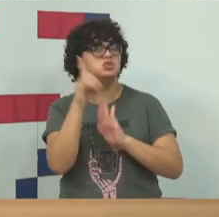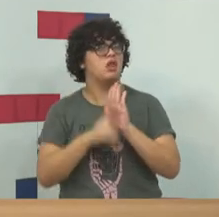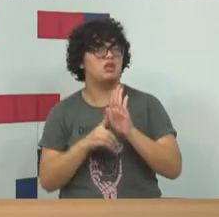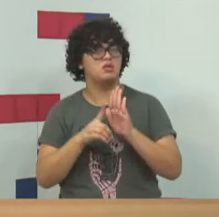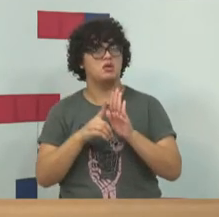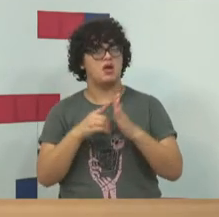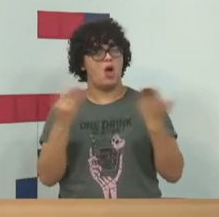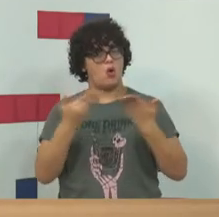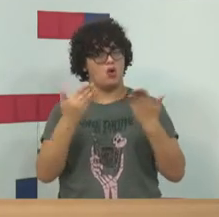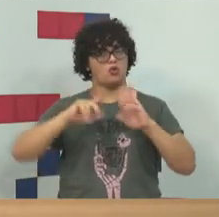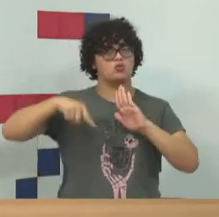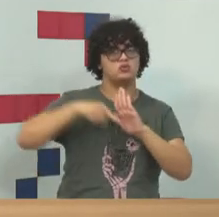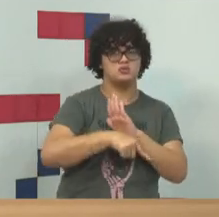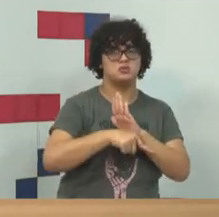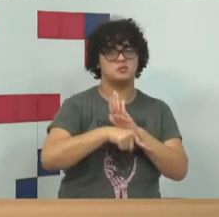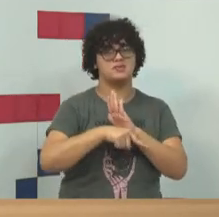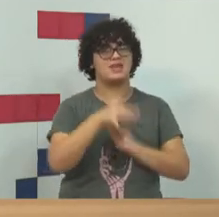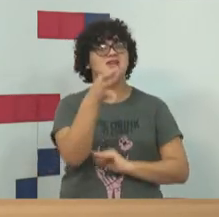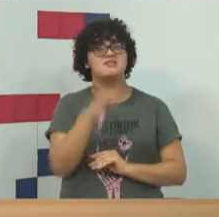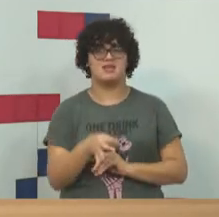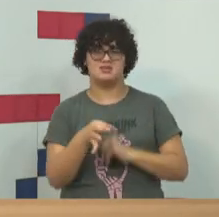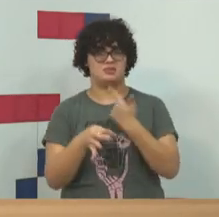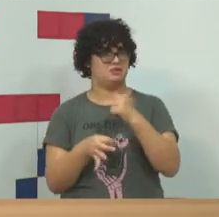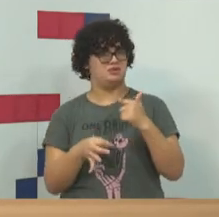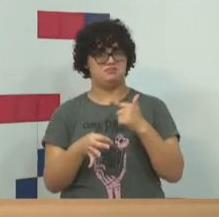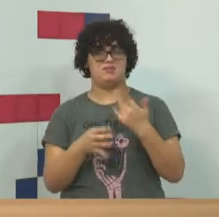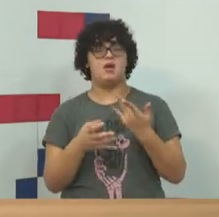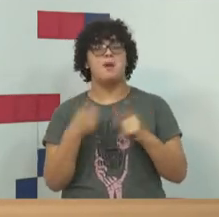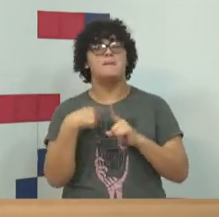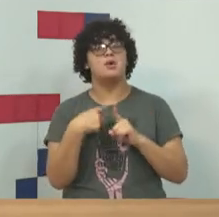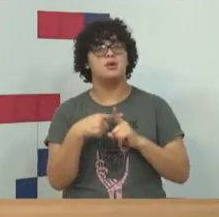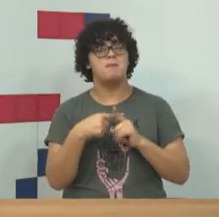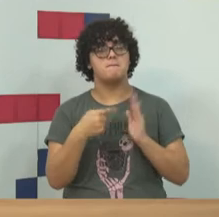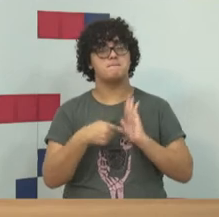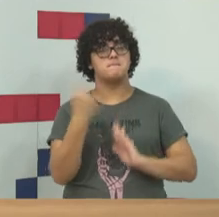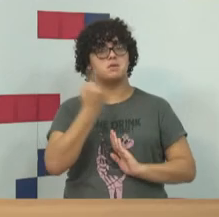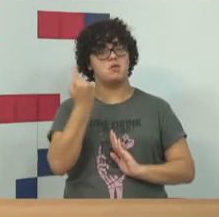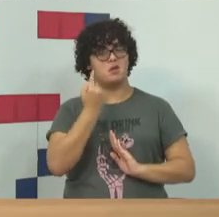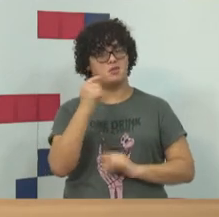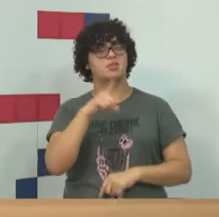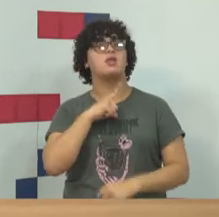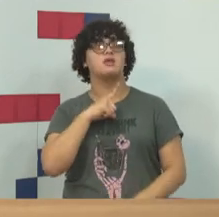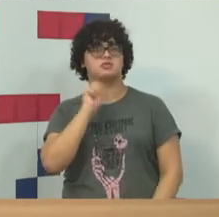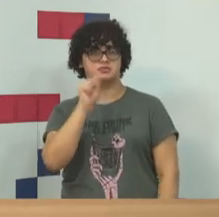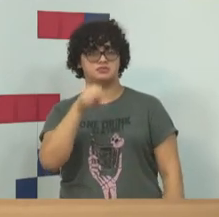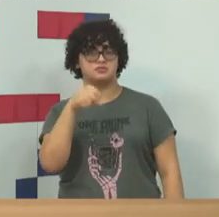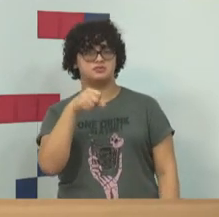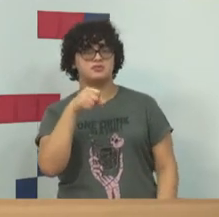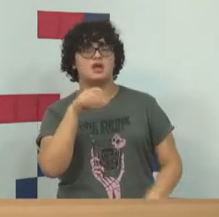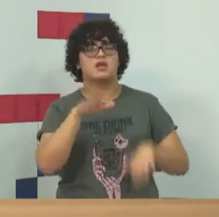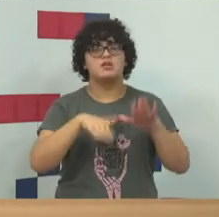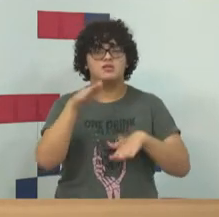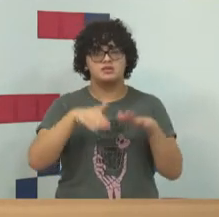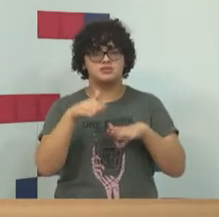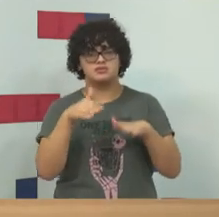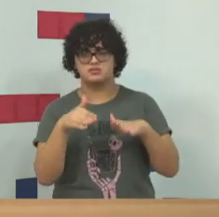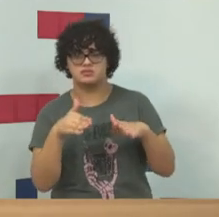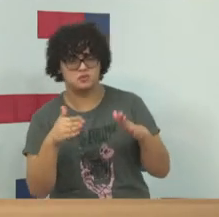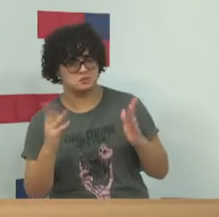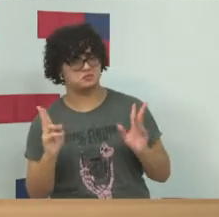é absoluto. Primeiro, eles existem entre si, eles